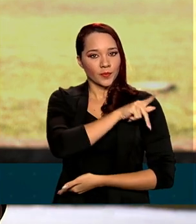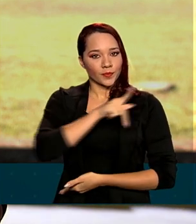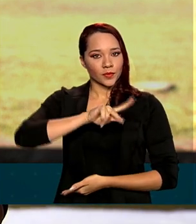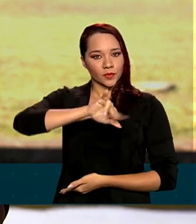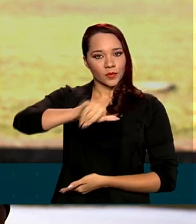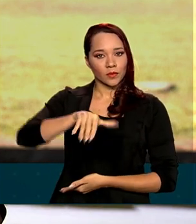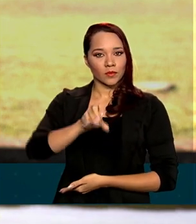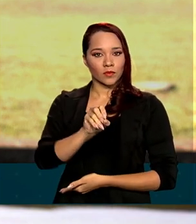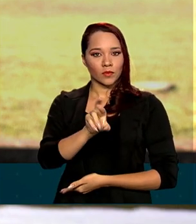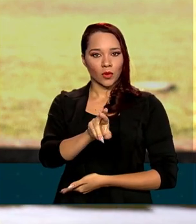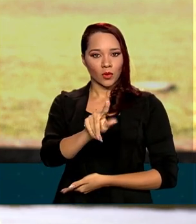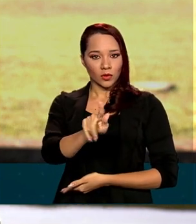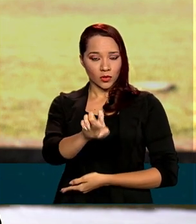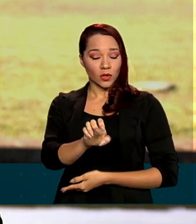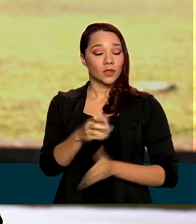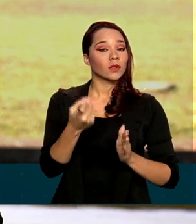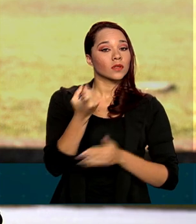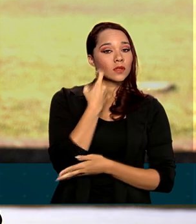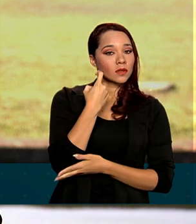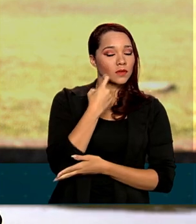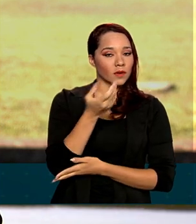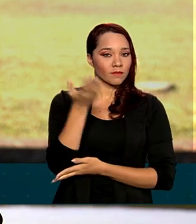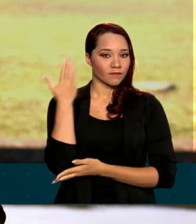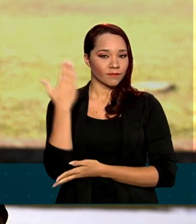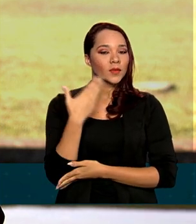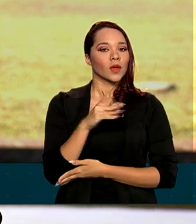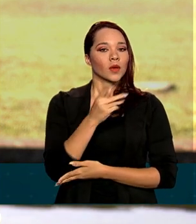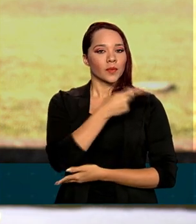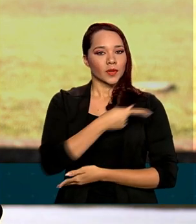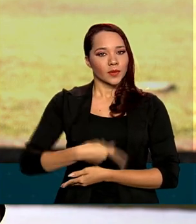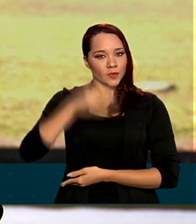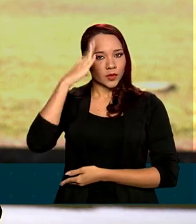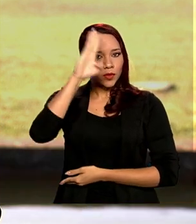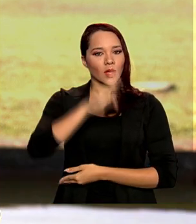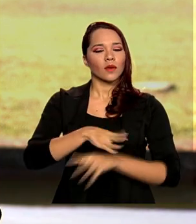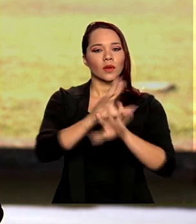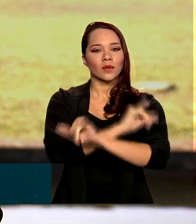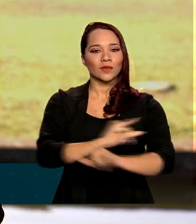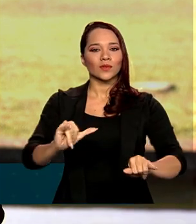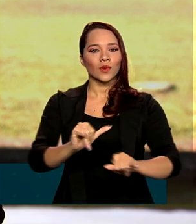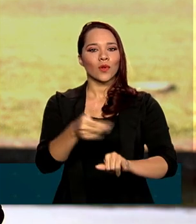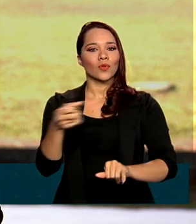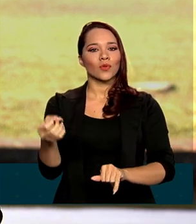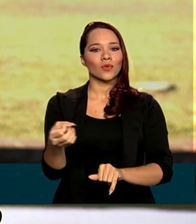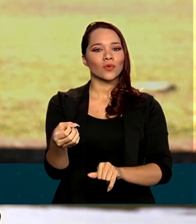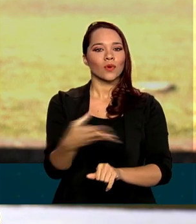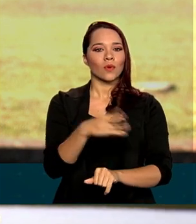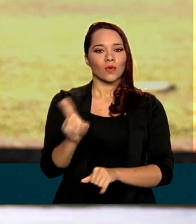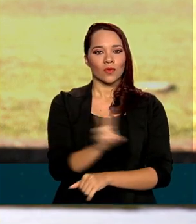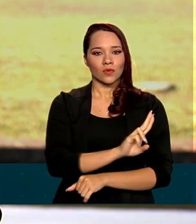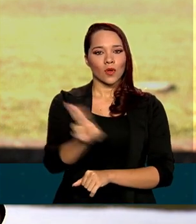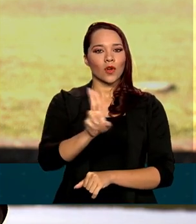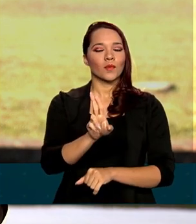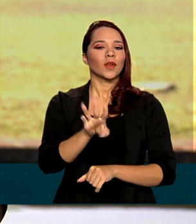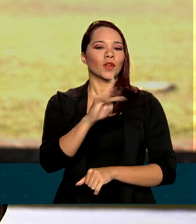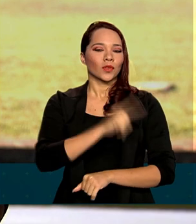Jorge Oliveira. Na última sexta-feira, o presidente Jair Bolsonaro anunciou o novo nome para ocupar o MEC, o Ministério da Educação. É